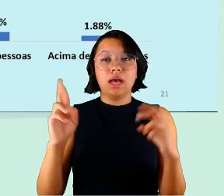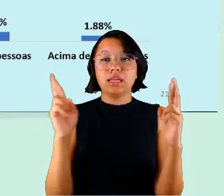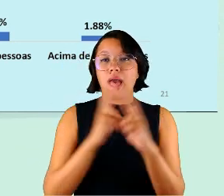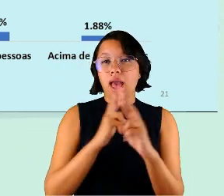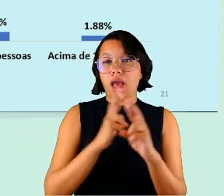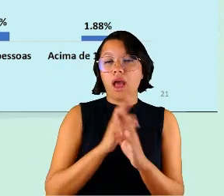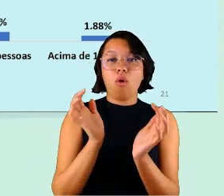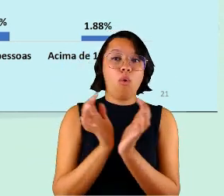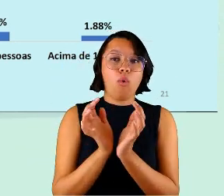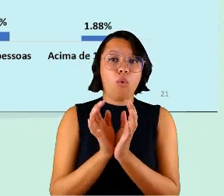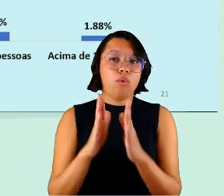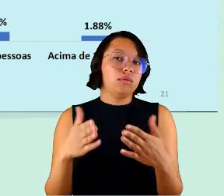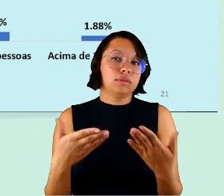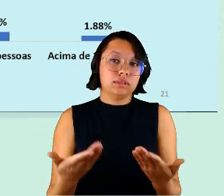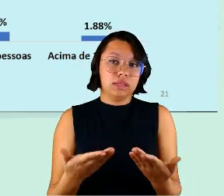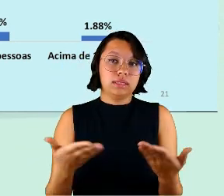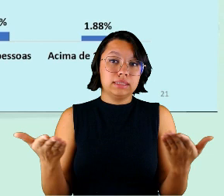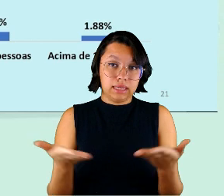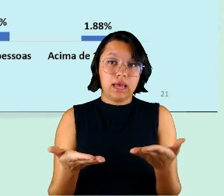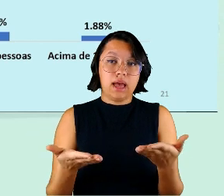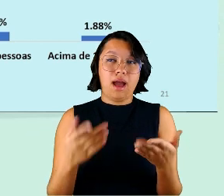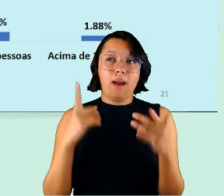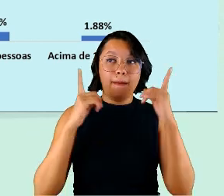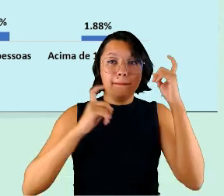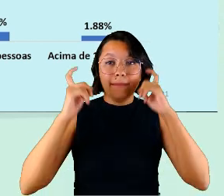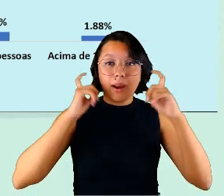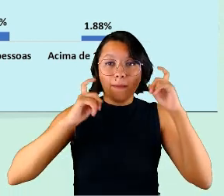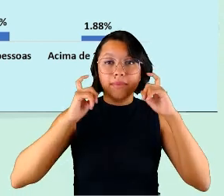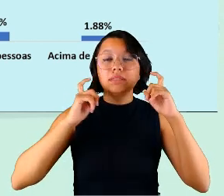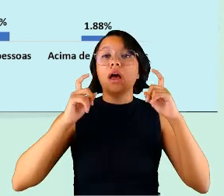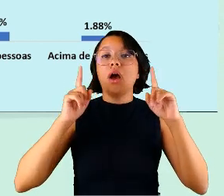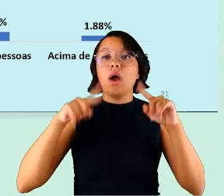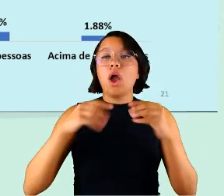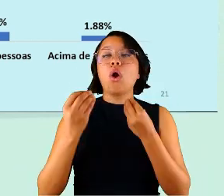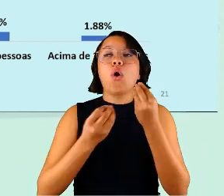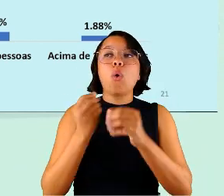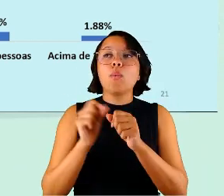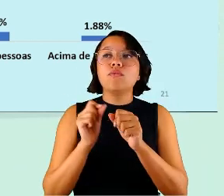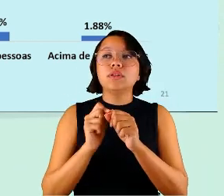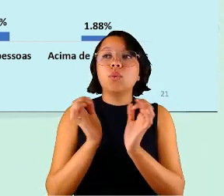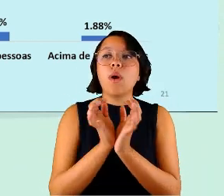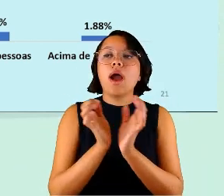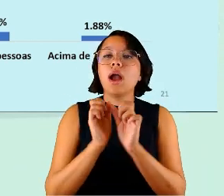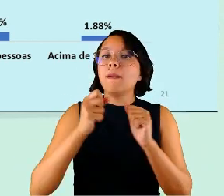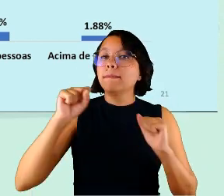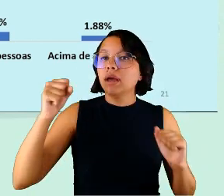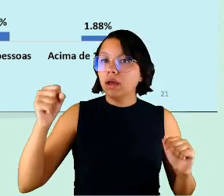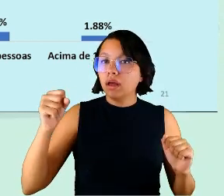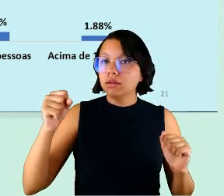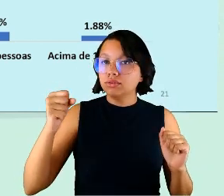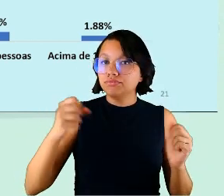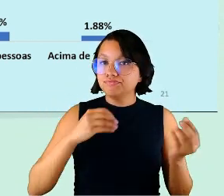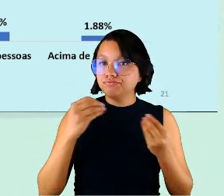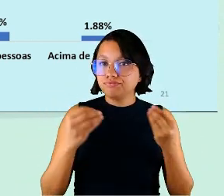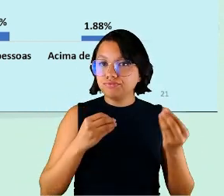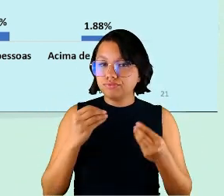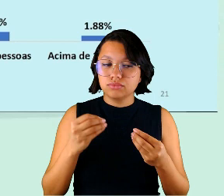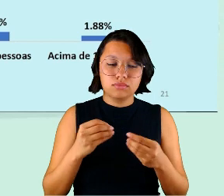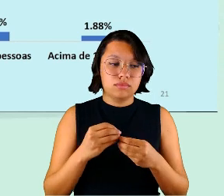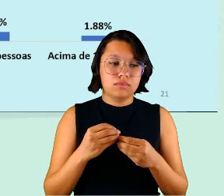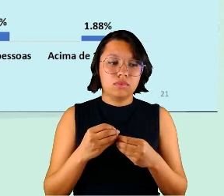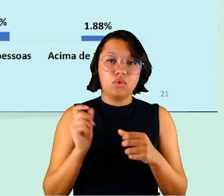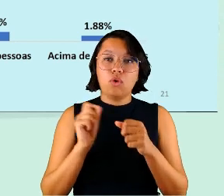nesse caso a preocupação tem que ser com como lidar com equipes grandes né e como